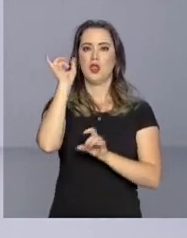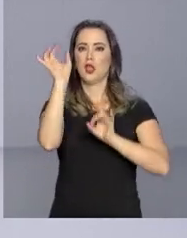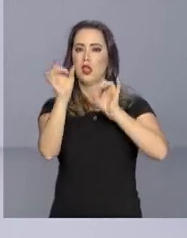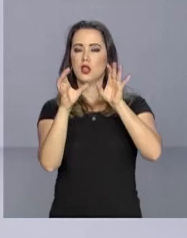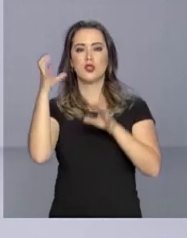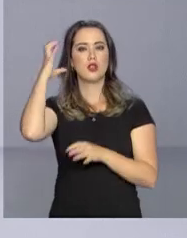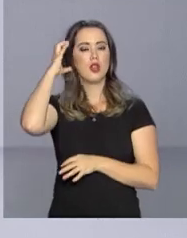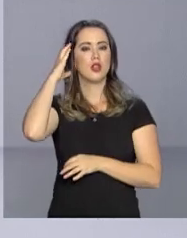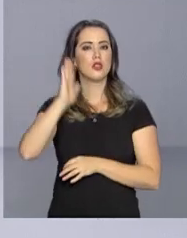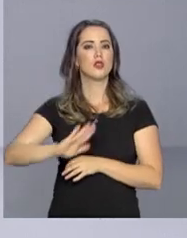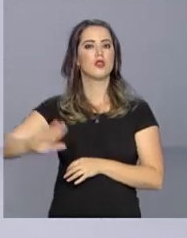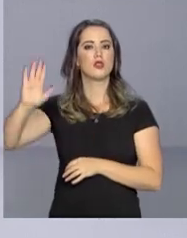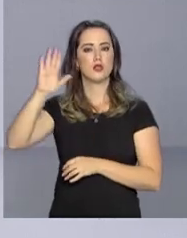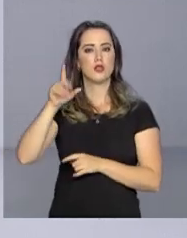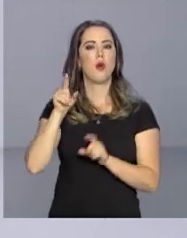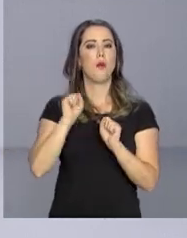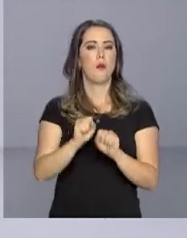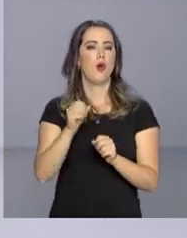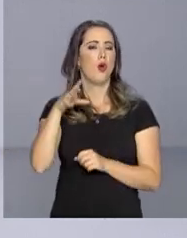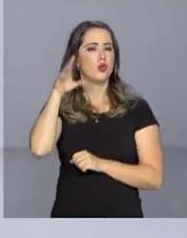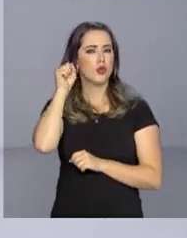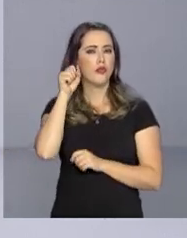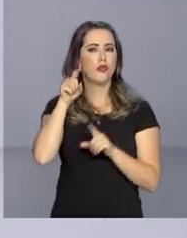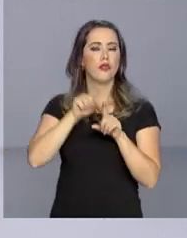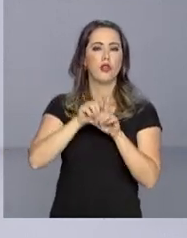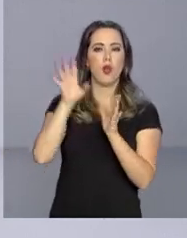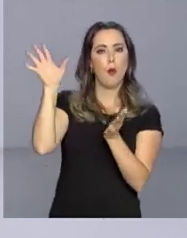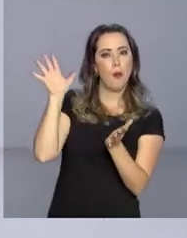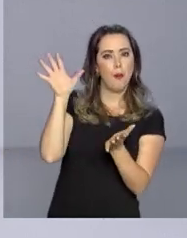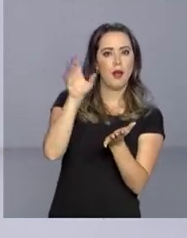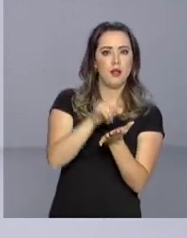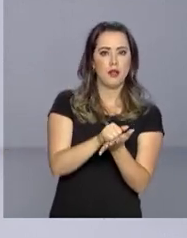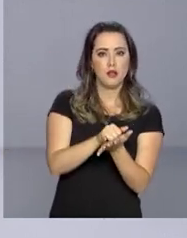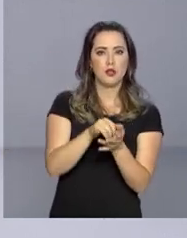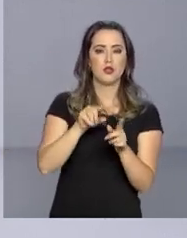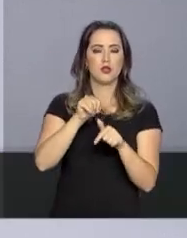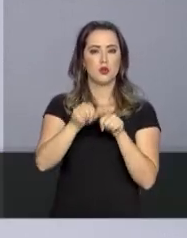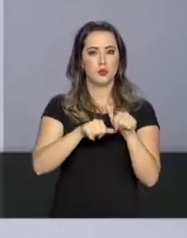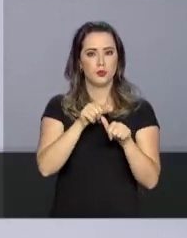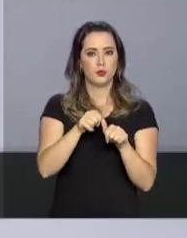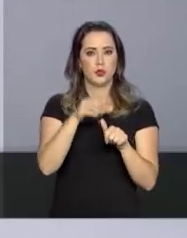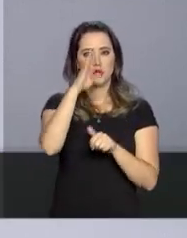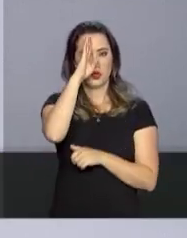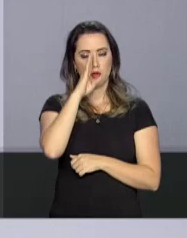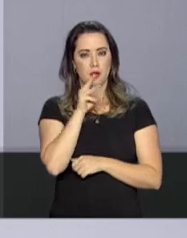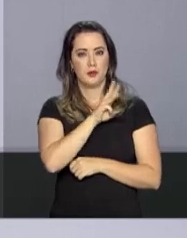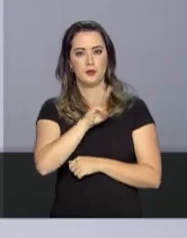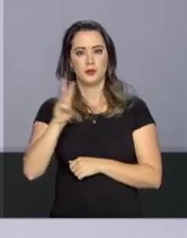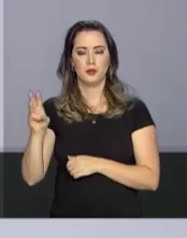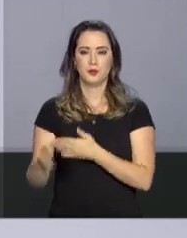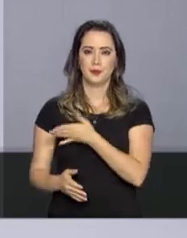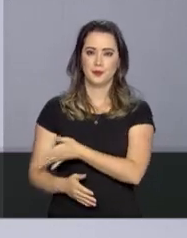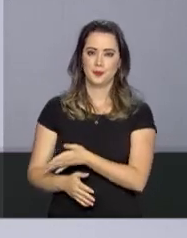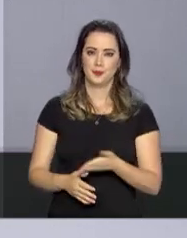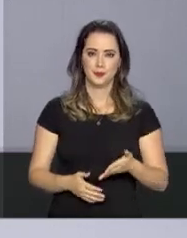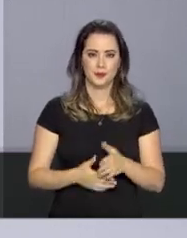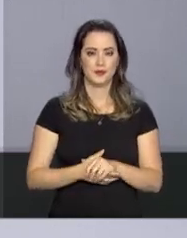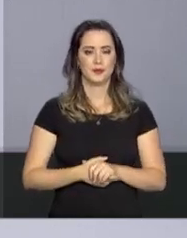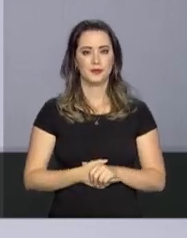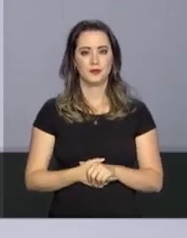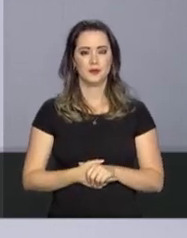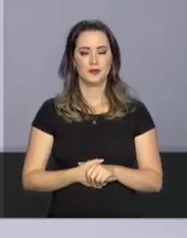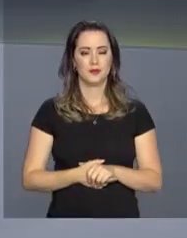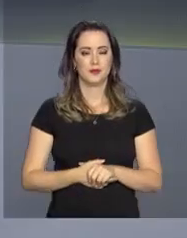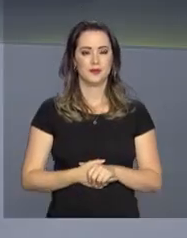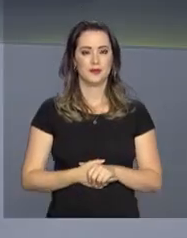Qualquer pessoa pode ouvir, fazer download e também reproduzir o conteúdo de graça. O site aparece aí na sua tela.